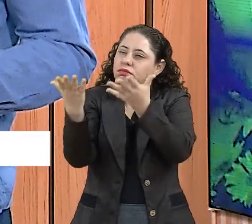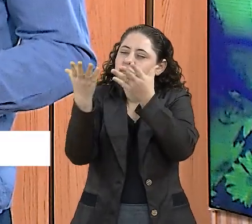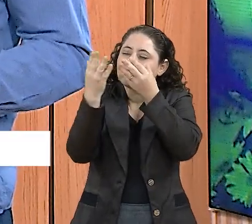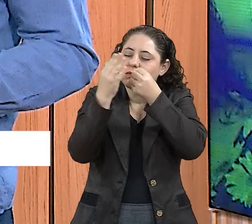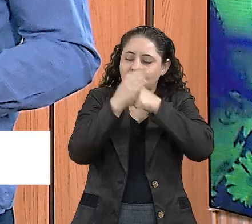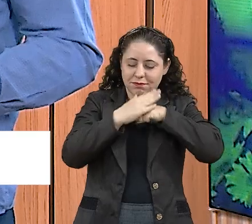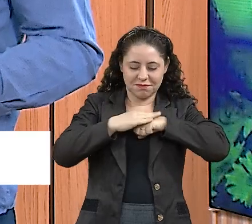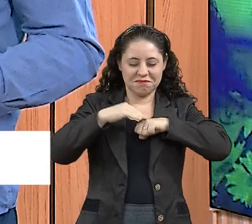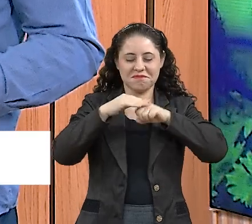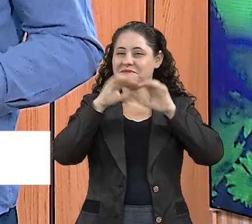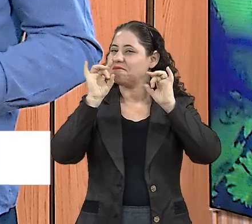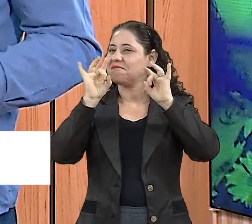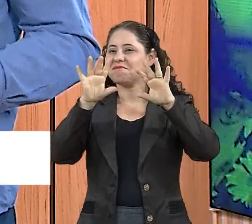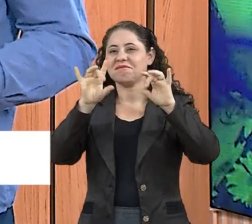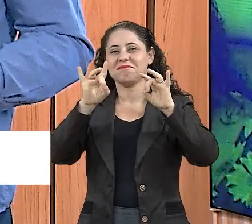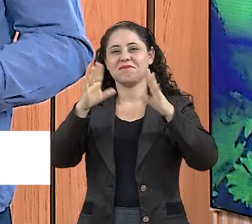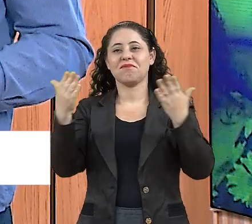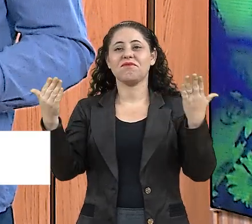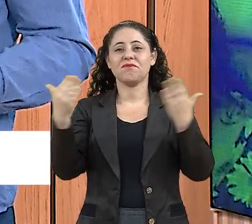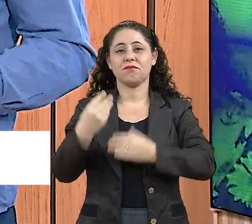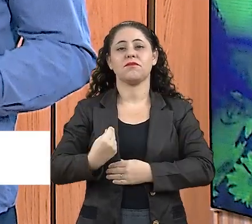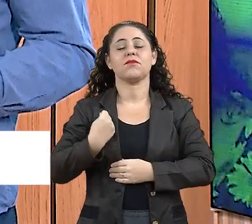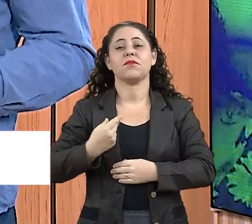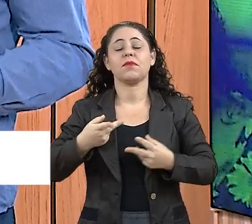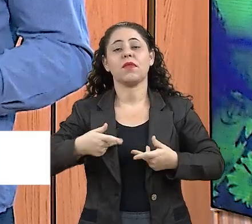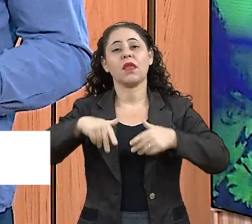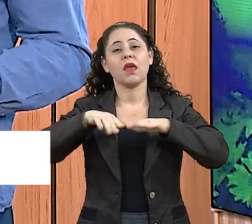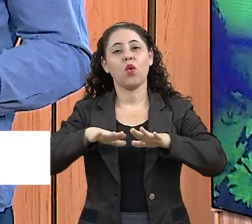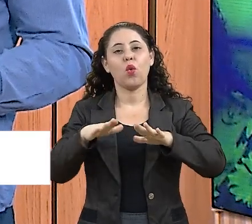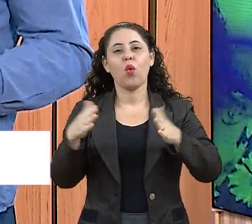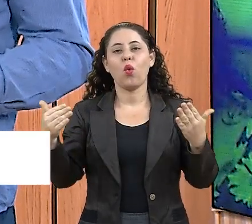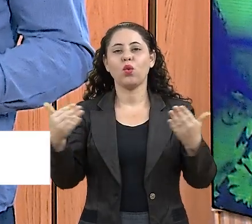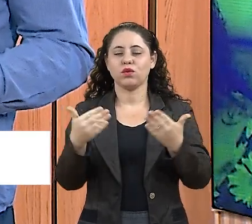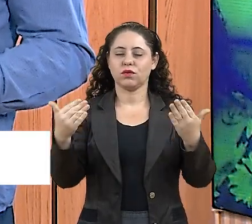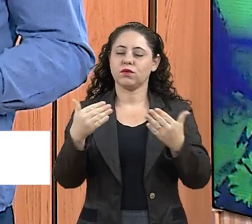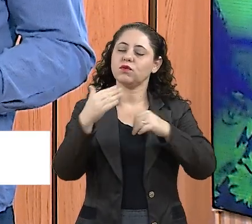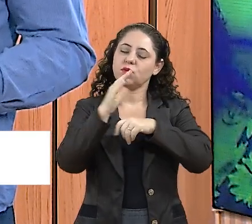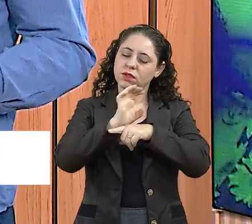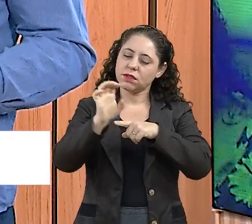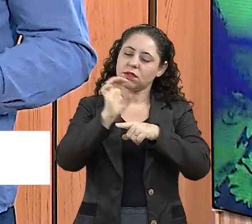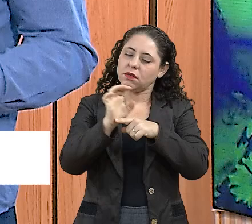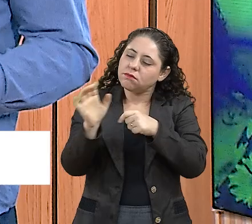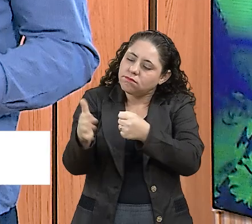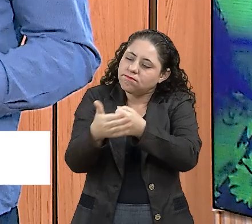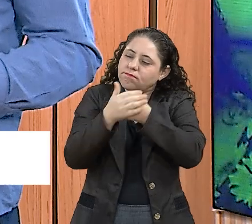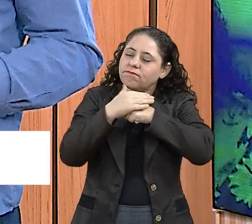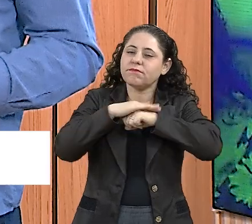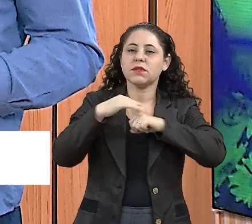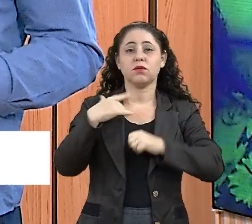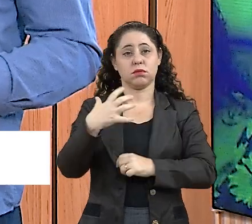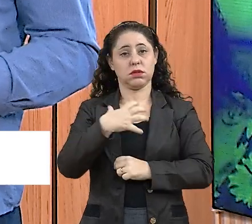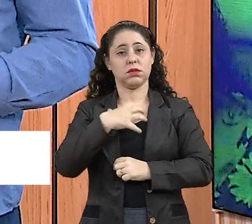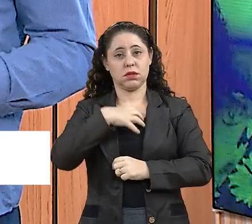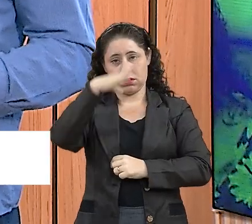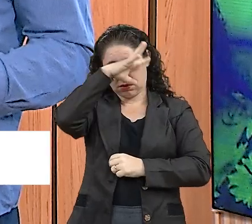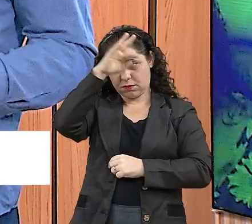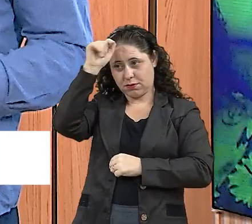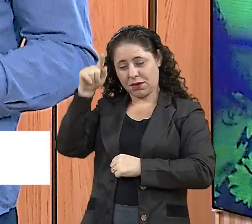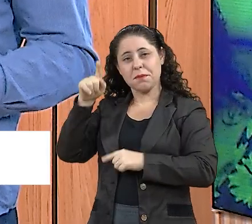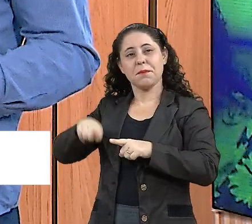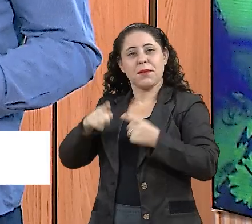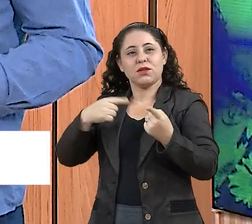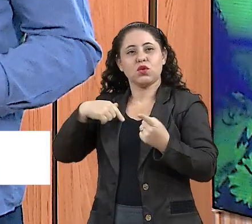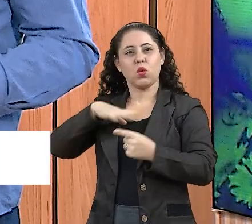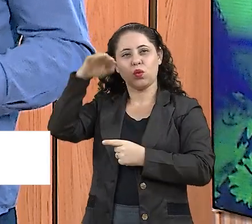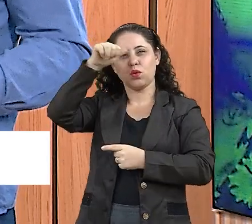extraordinária. Vivemos aqui até hoje, então eu posso dizer que é um estado acolhedor. Me sinto também uma sumatogrossense, embora nordestina, né?